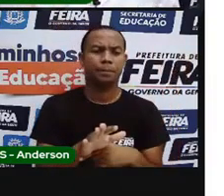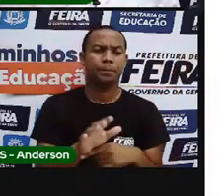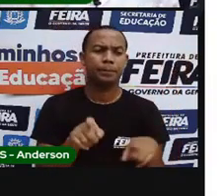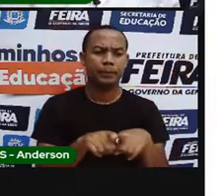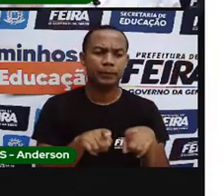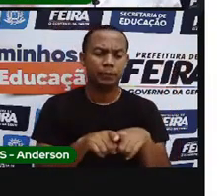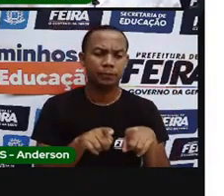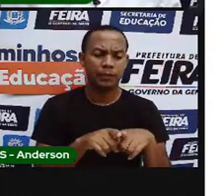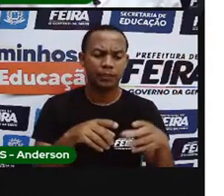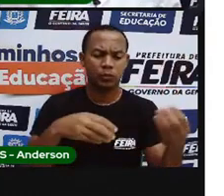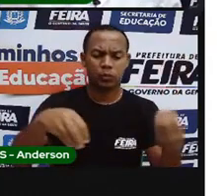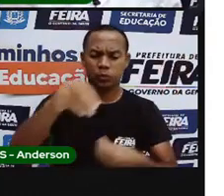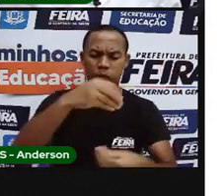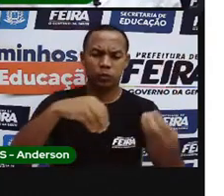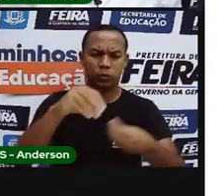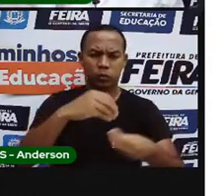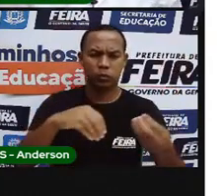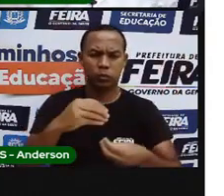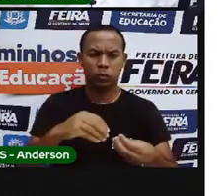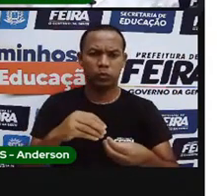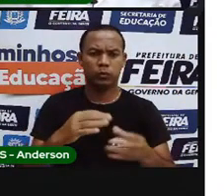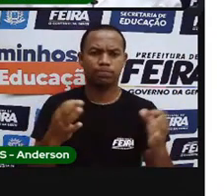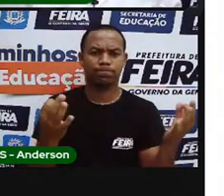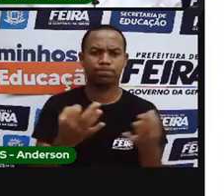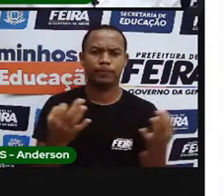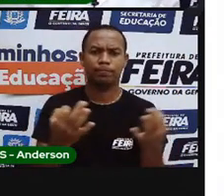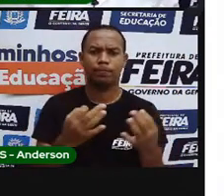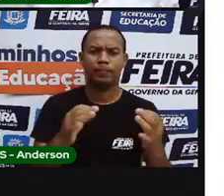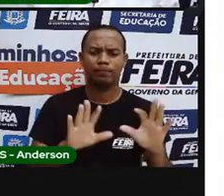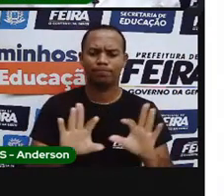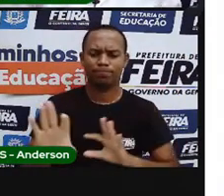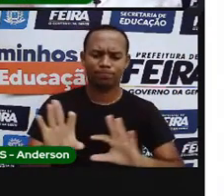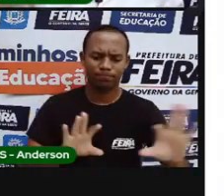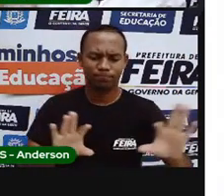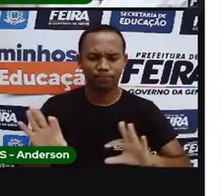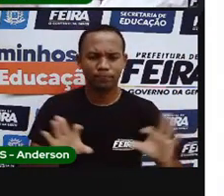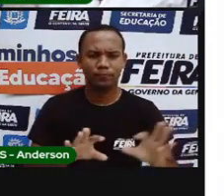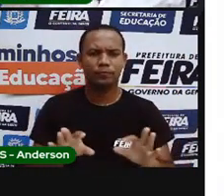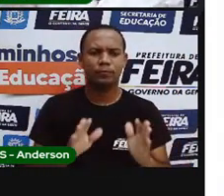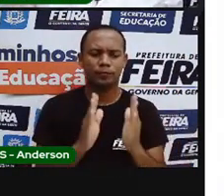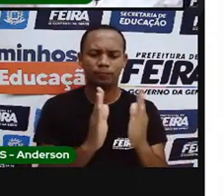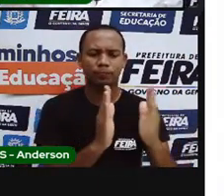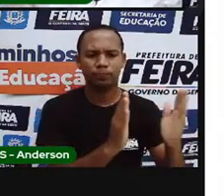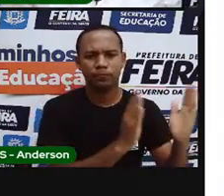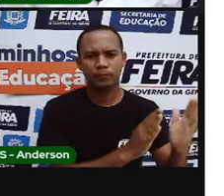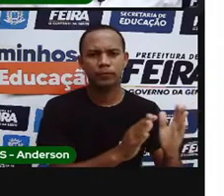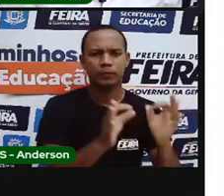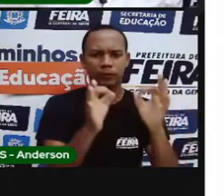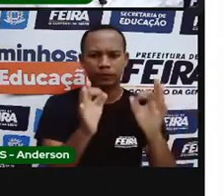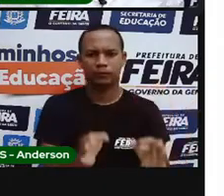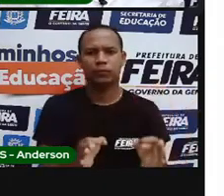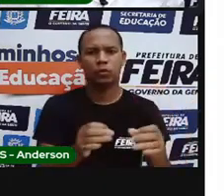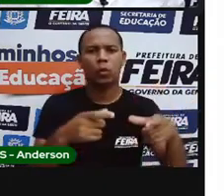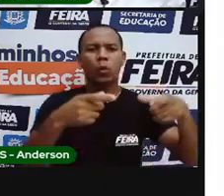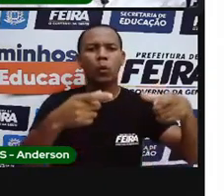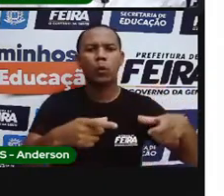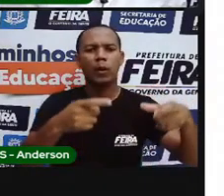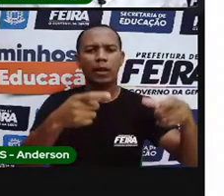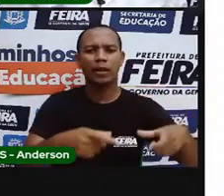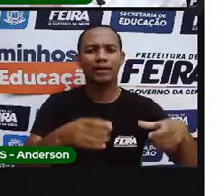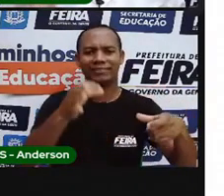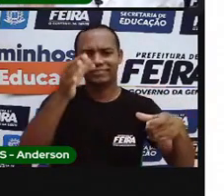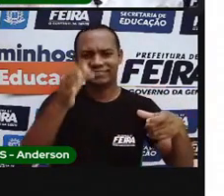Então, separar o lixo é uma forma muito eficiente de contribuir para que os materiais reciclados sejam encaminhados